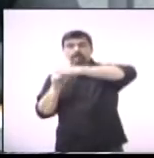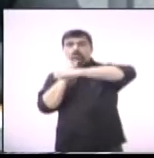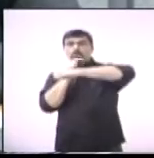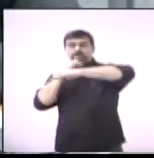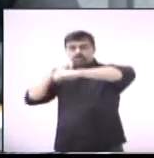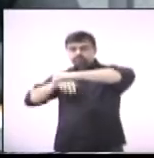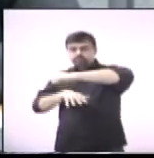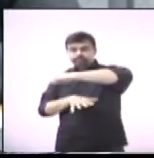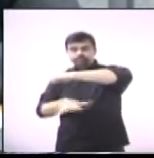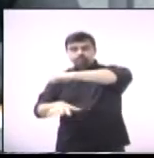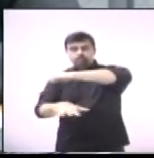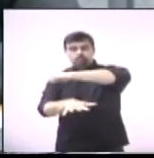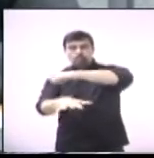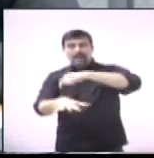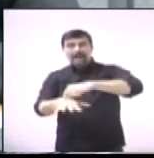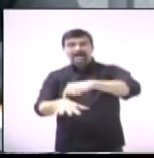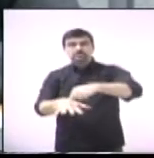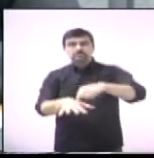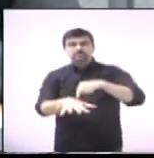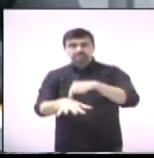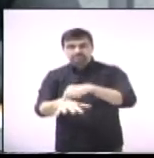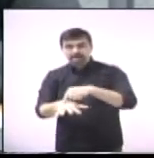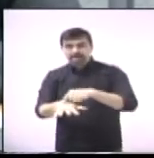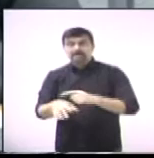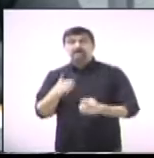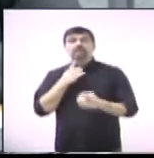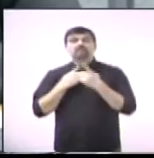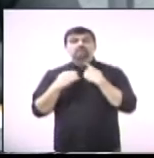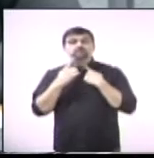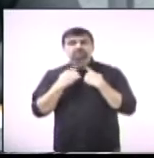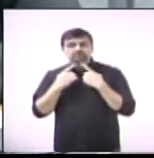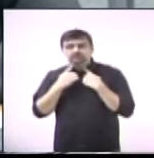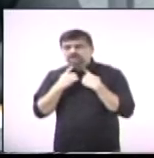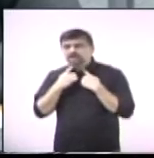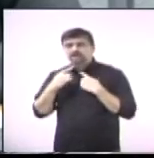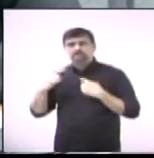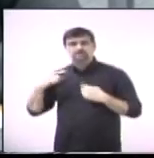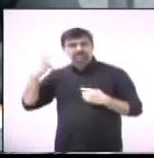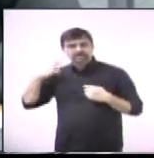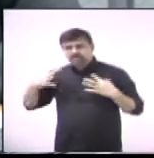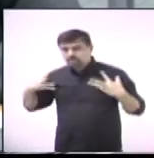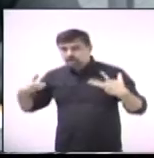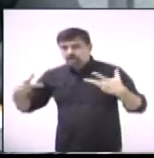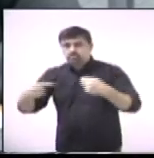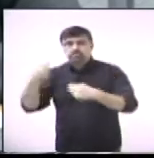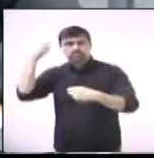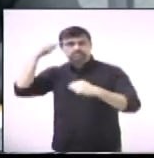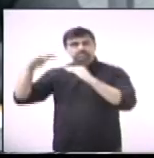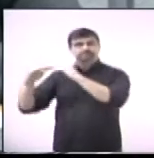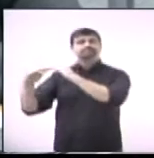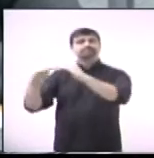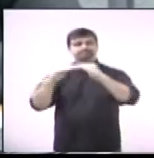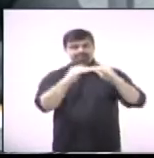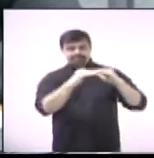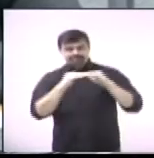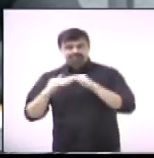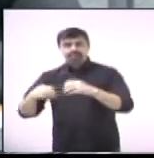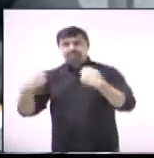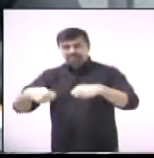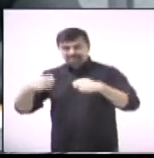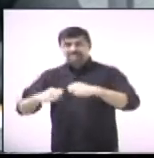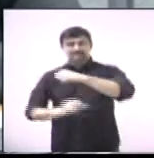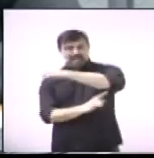que foi um assunto debatido aqui por todos, é uma vontade de todos os vereadores. A obra de licitação, a obra já estava licitada,